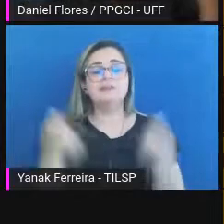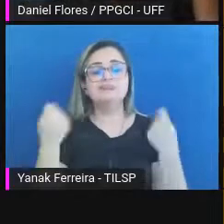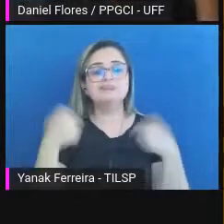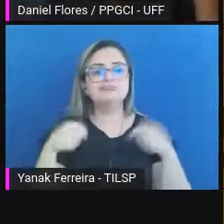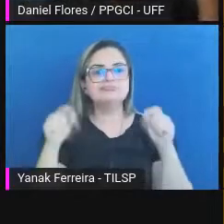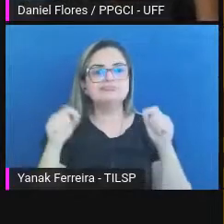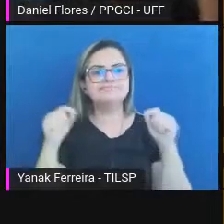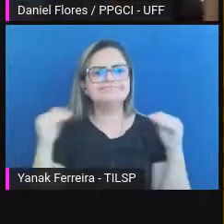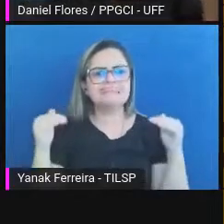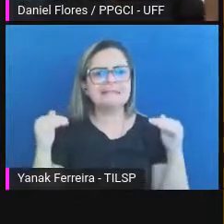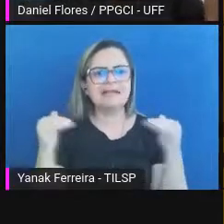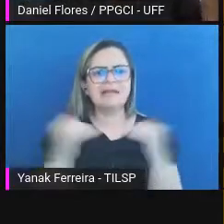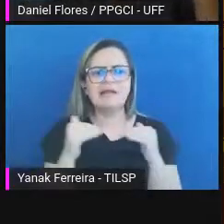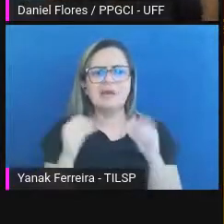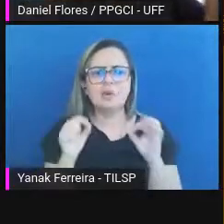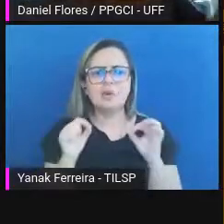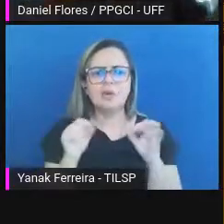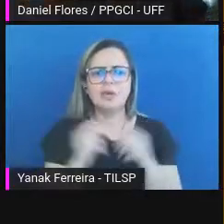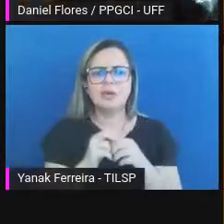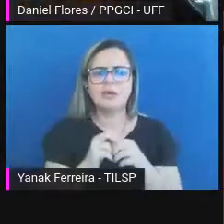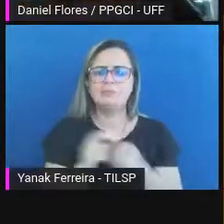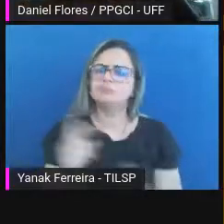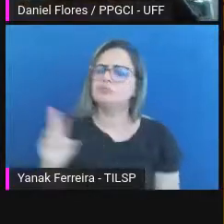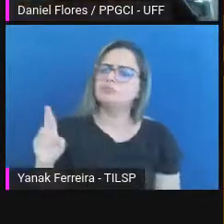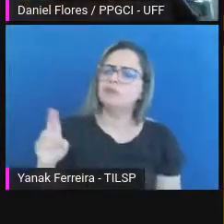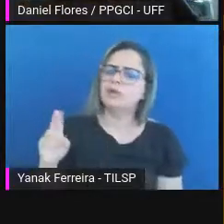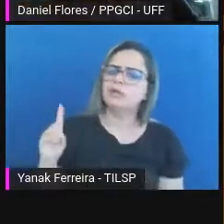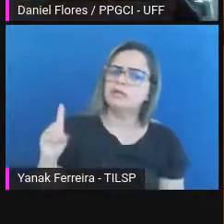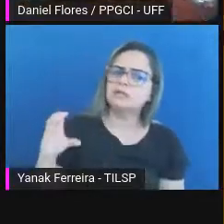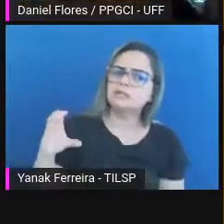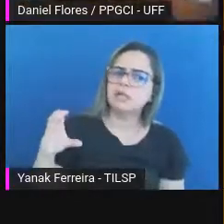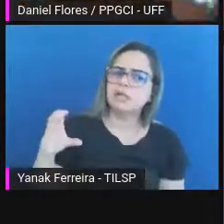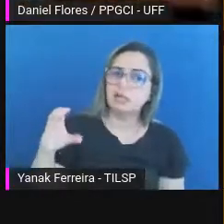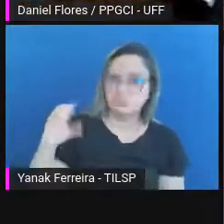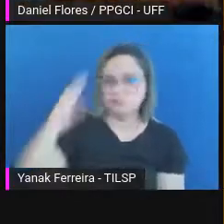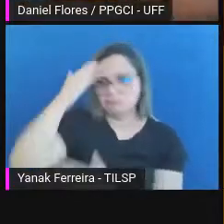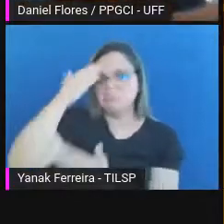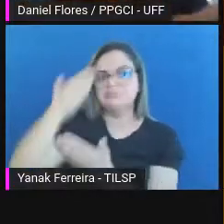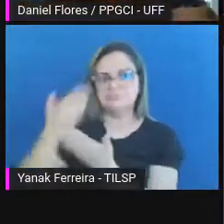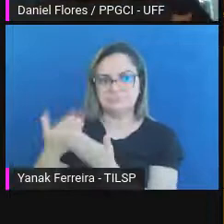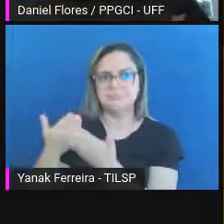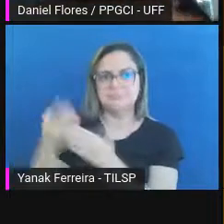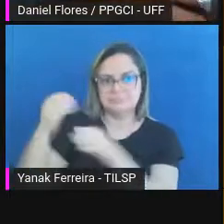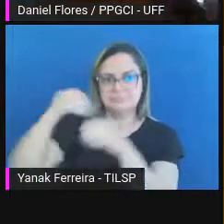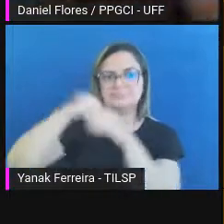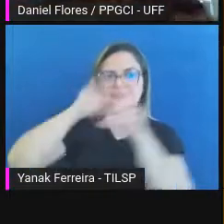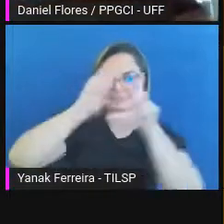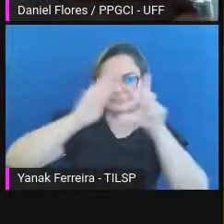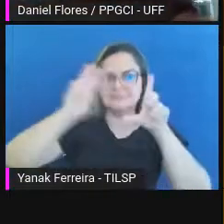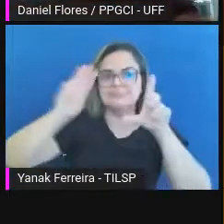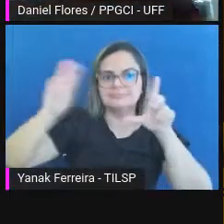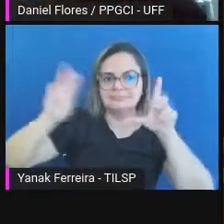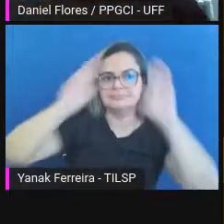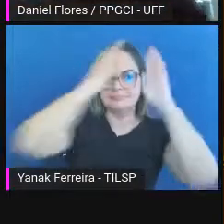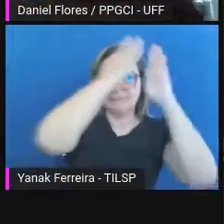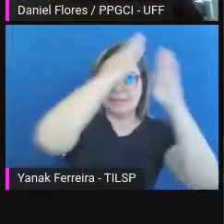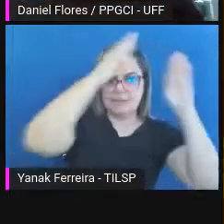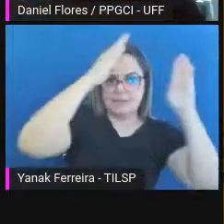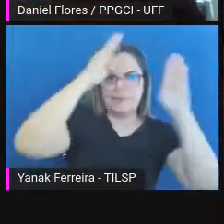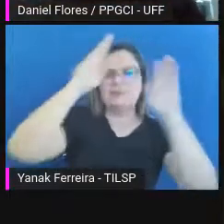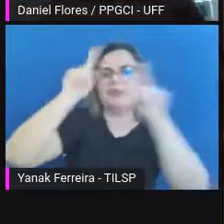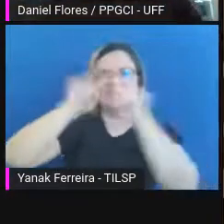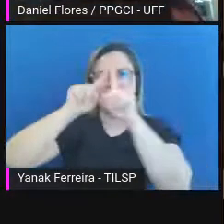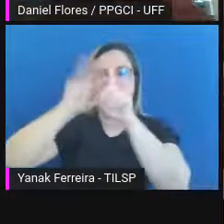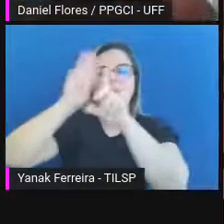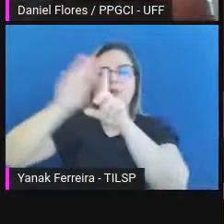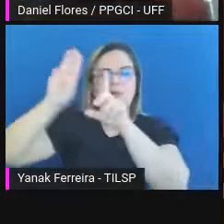para o RDC, o repositório digital confiável, nas bibliotecas e nos museus, e o RDC-ARC nos